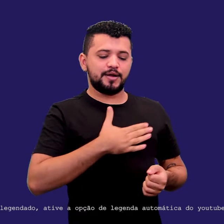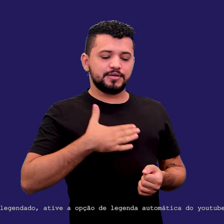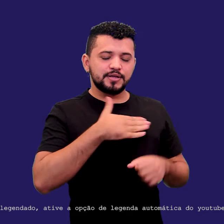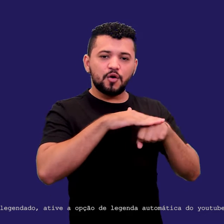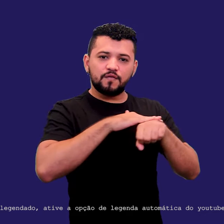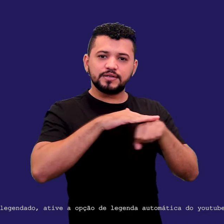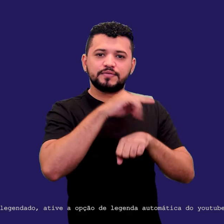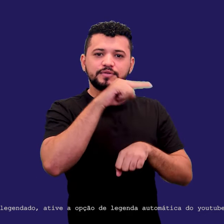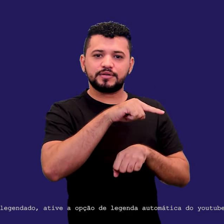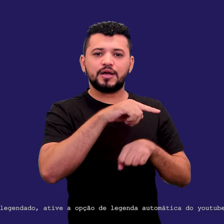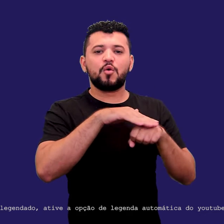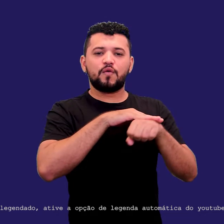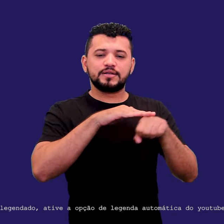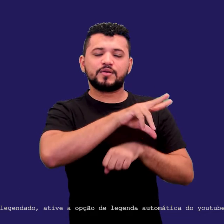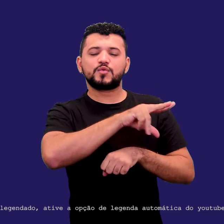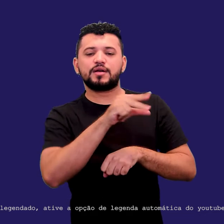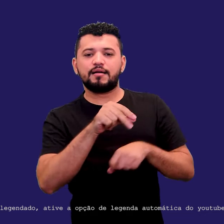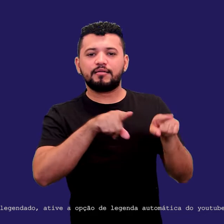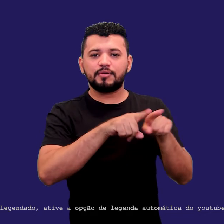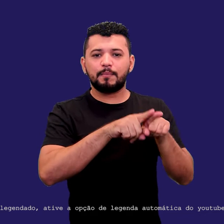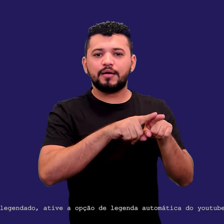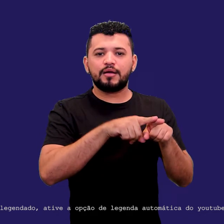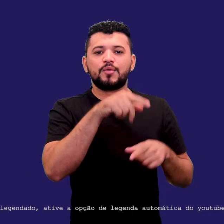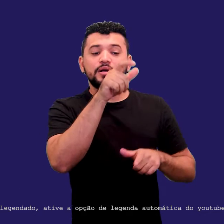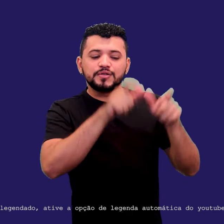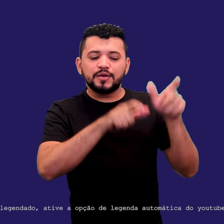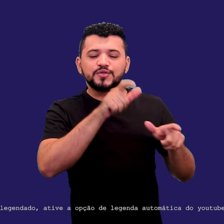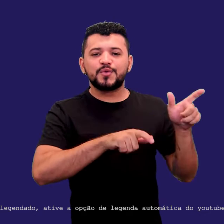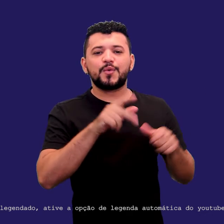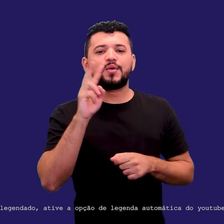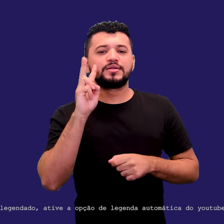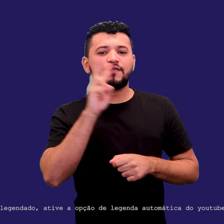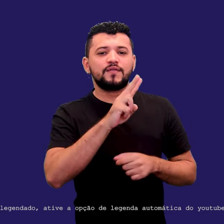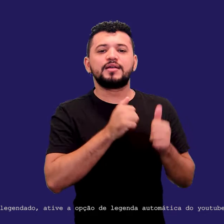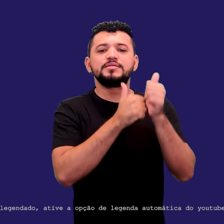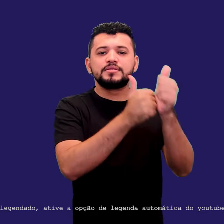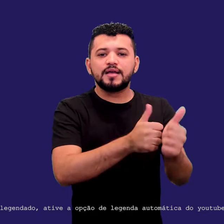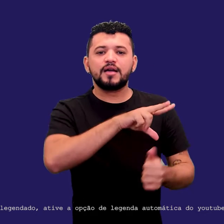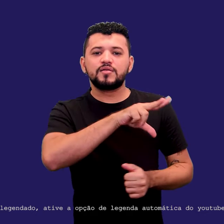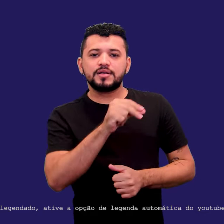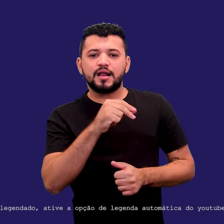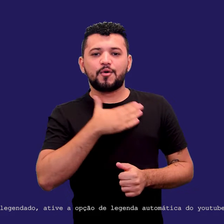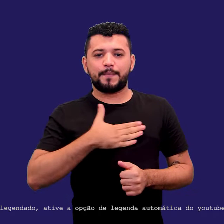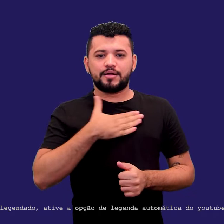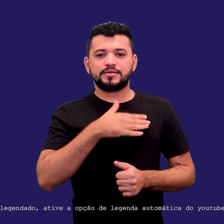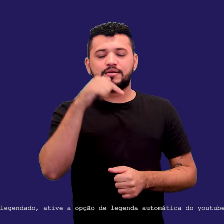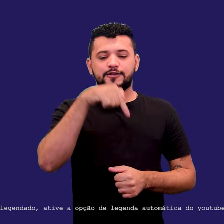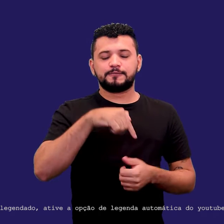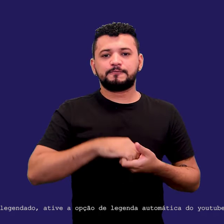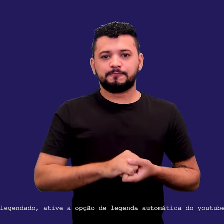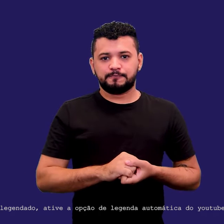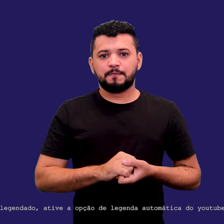prazer falar contigo, falar com o Senac, com o pessoal que ouve e segue o Senac. Sempre é um prazer estar com vocês aqui.